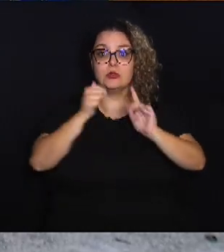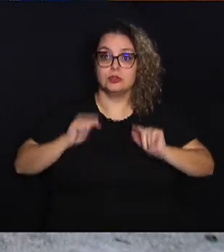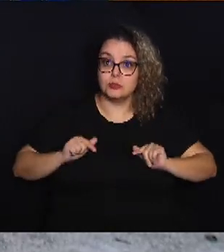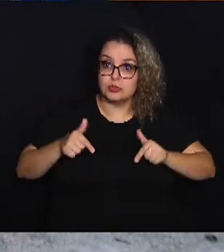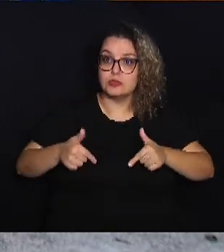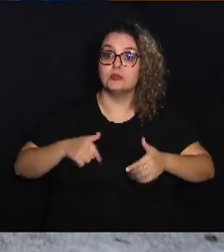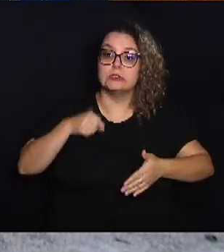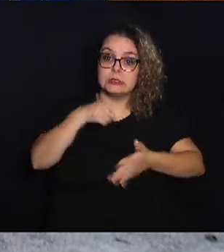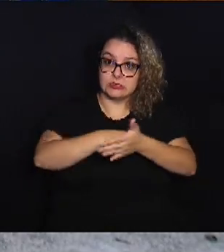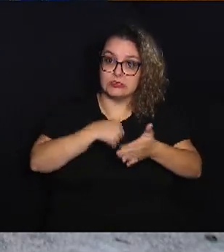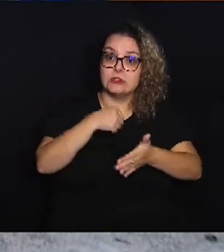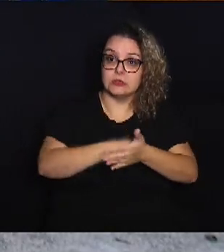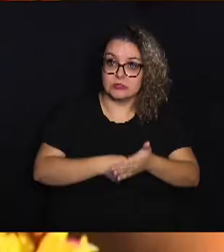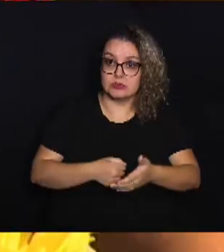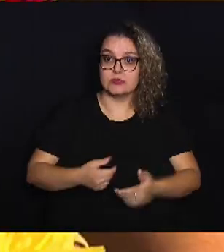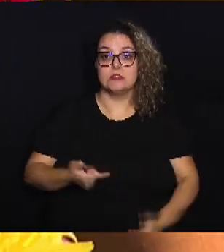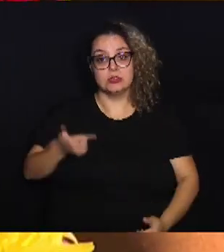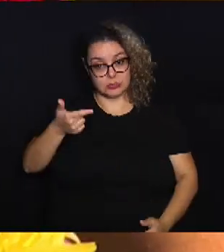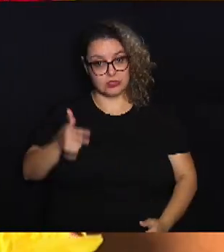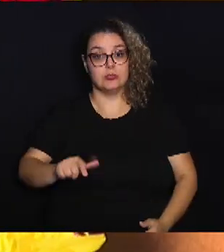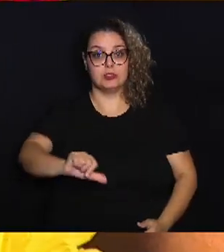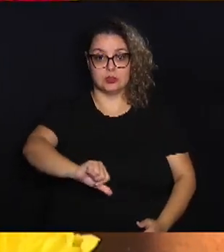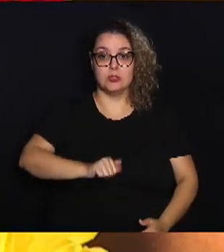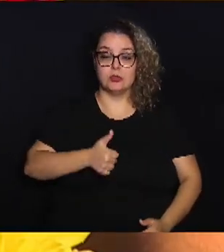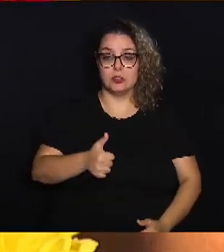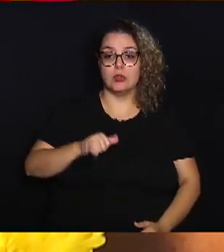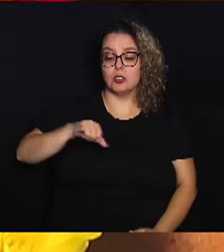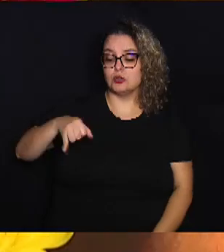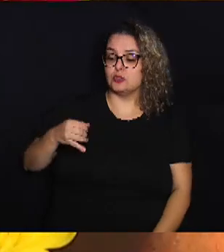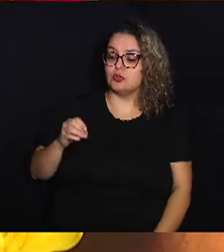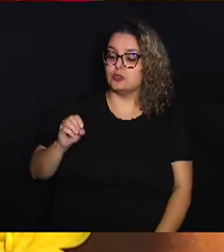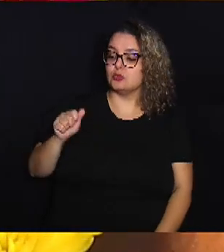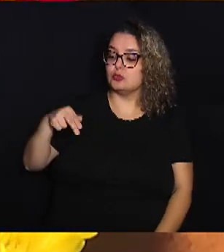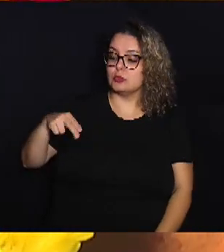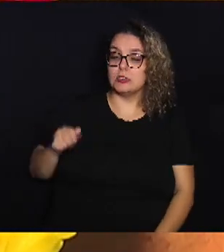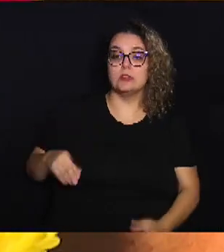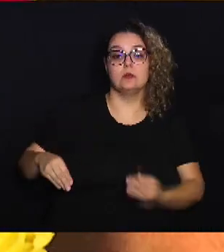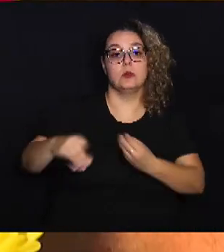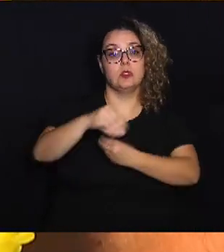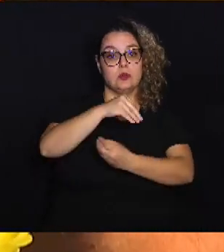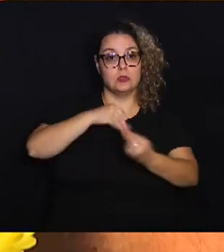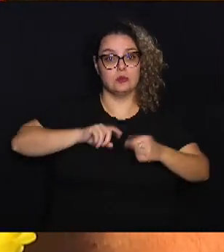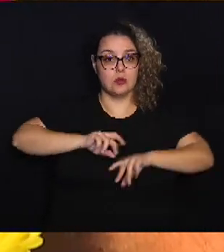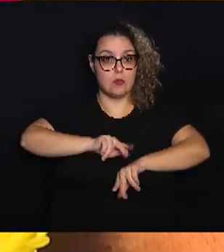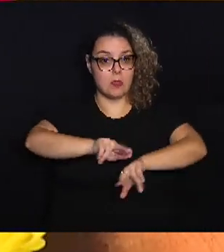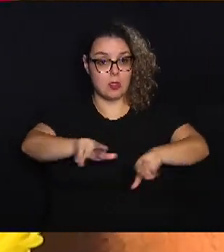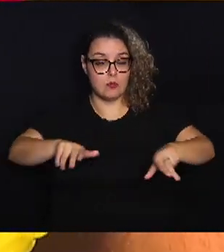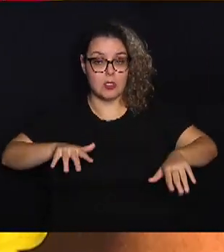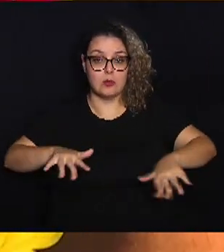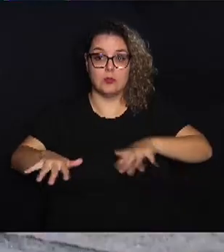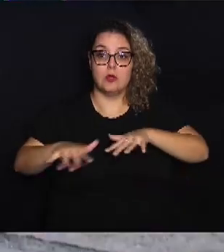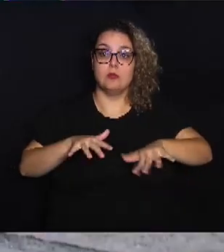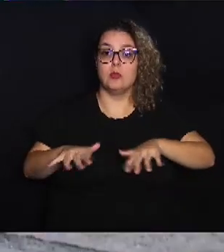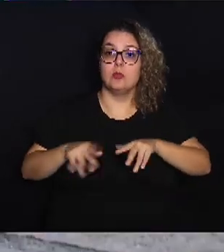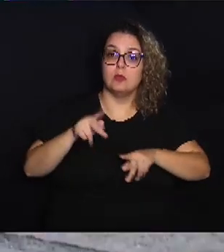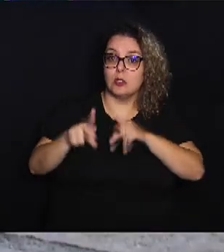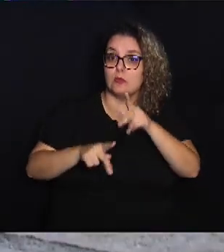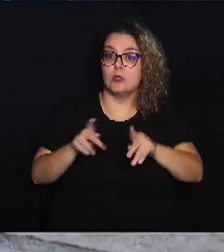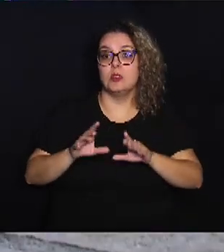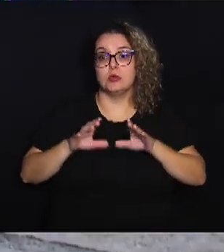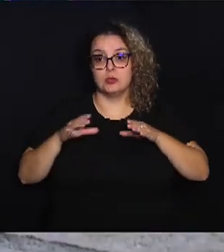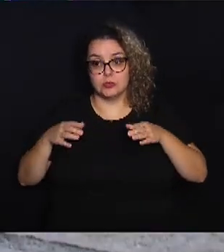perseverança e persistência. Joana sempre esteve envolvida nos mais diversos movimentos populares da